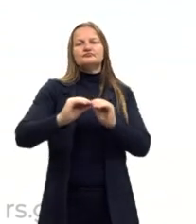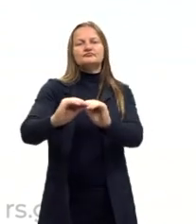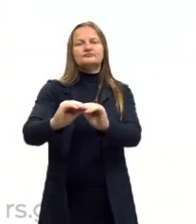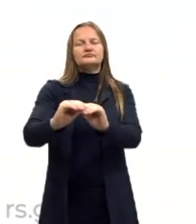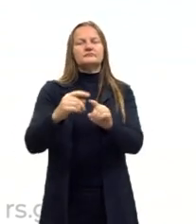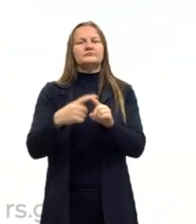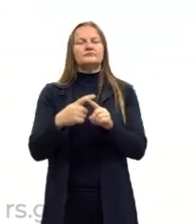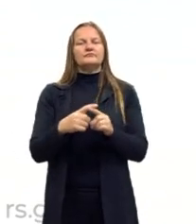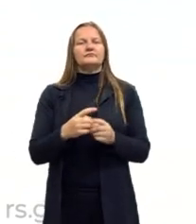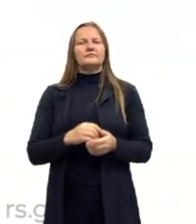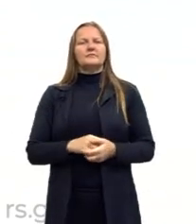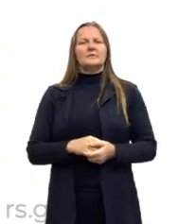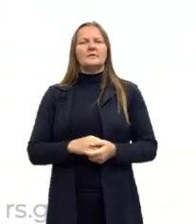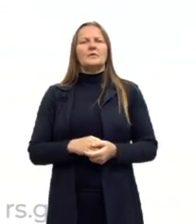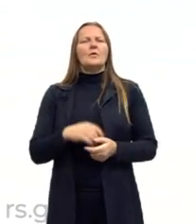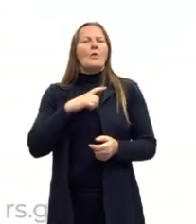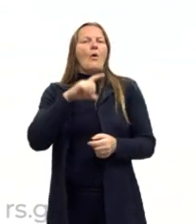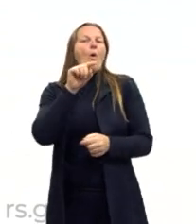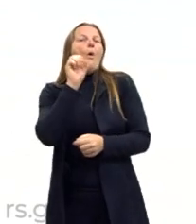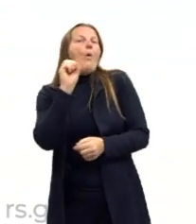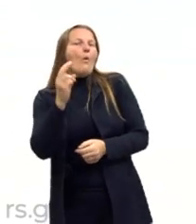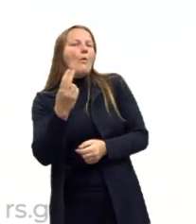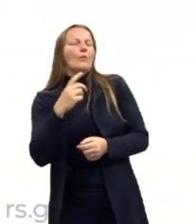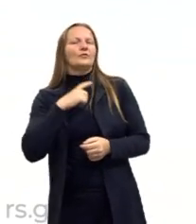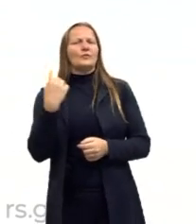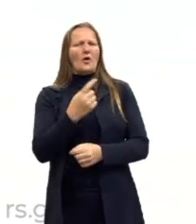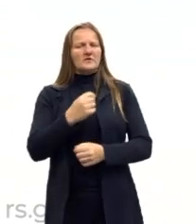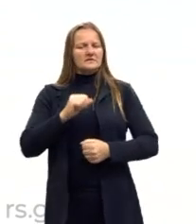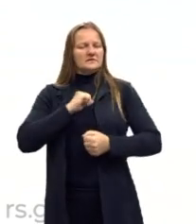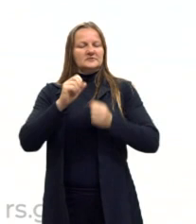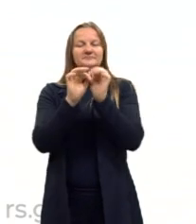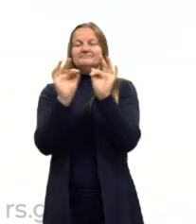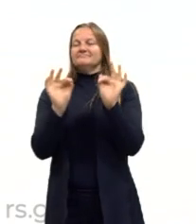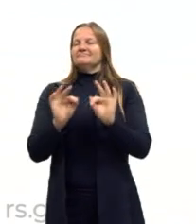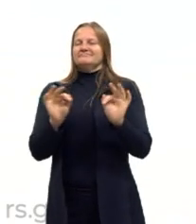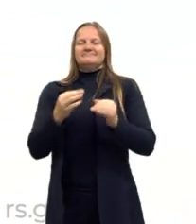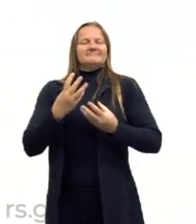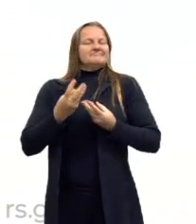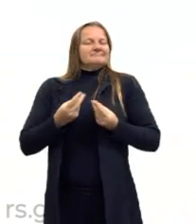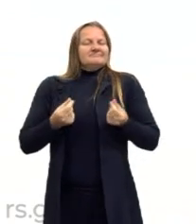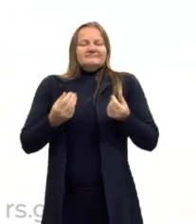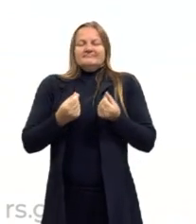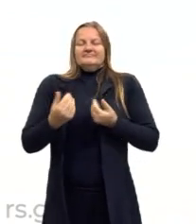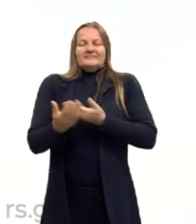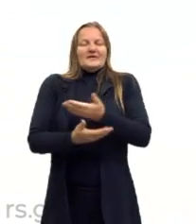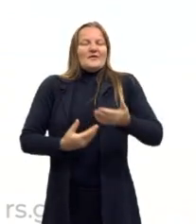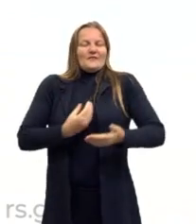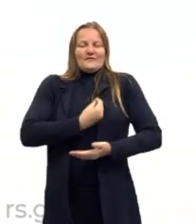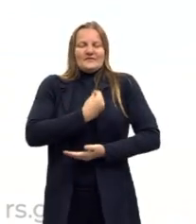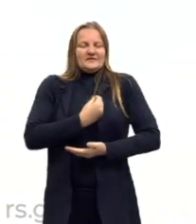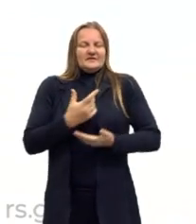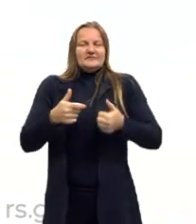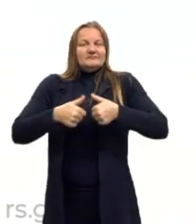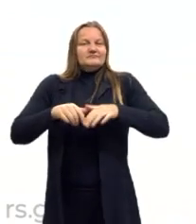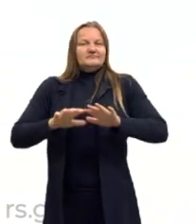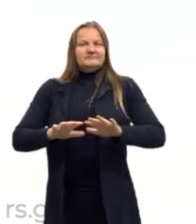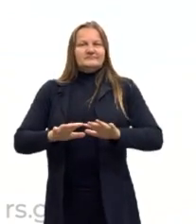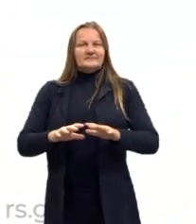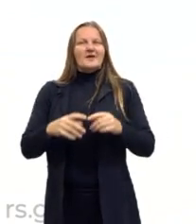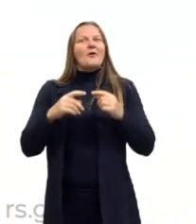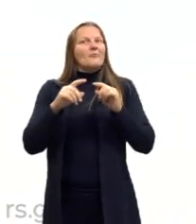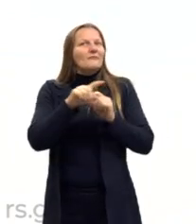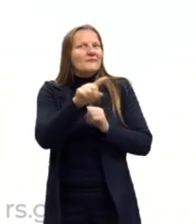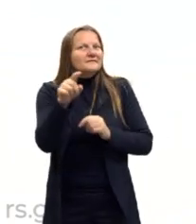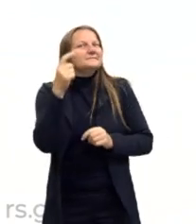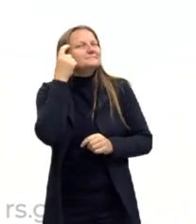instância? Ou devemos buscar nossa realização no espaço onde vivemos? Então vamos trazer esse problema